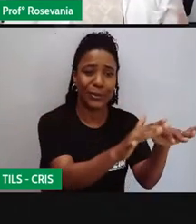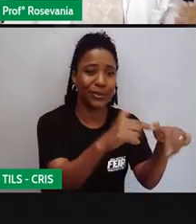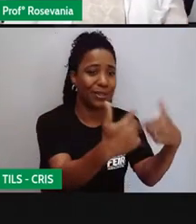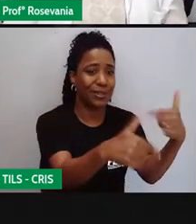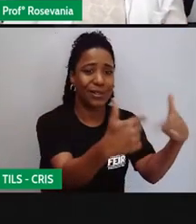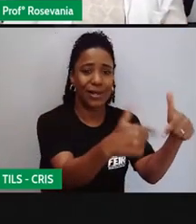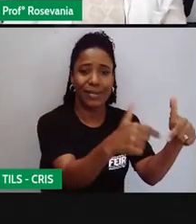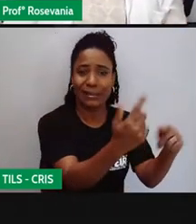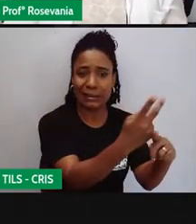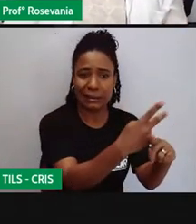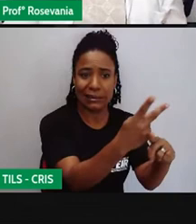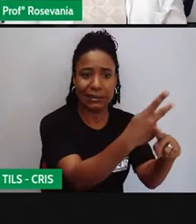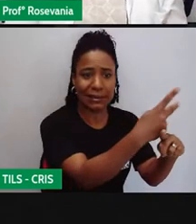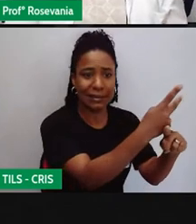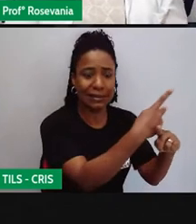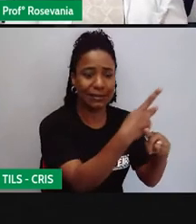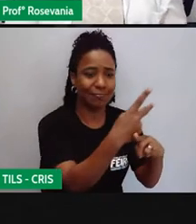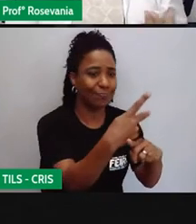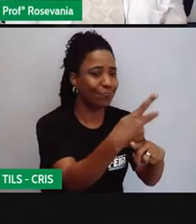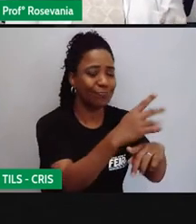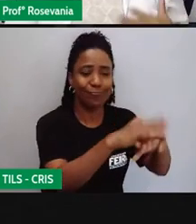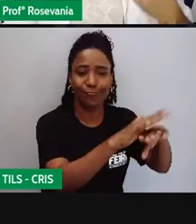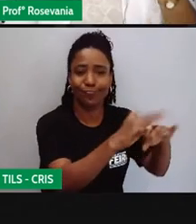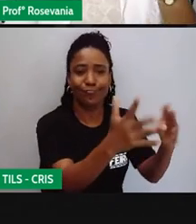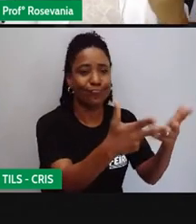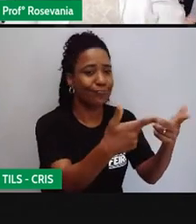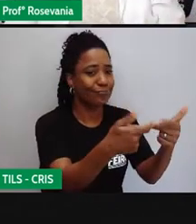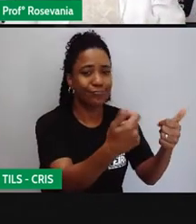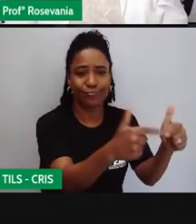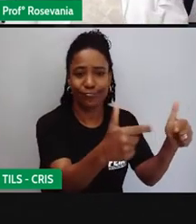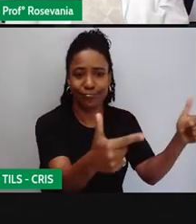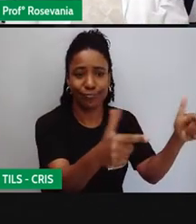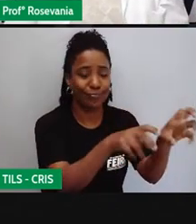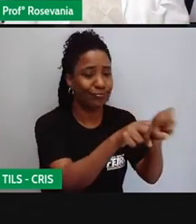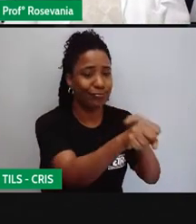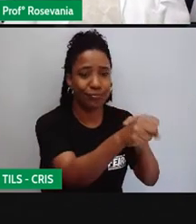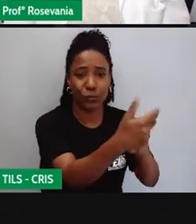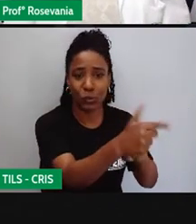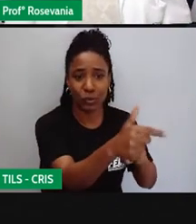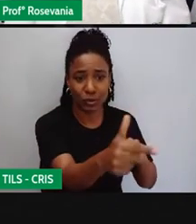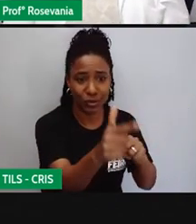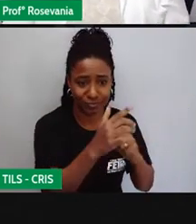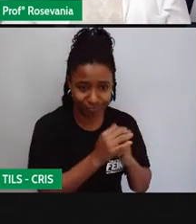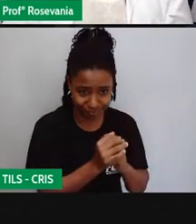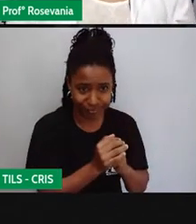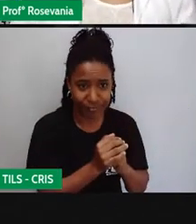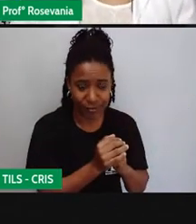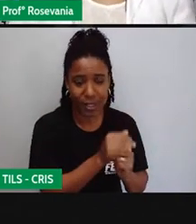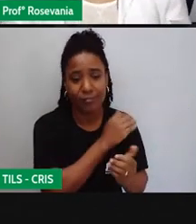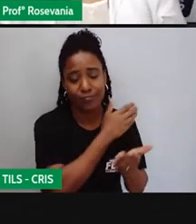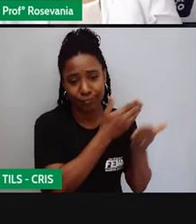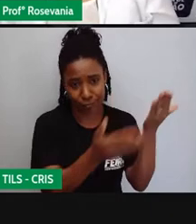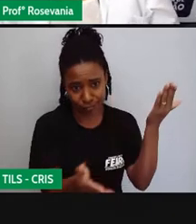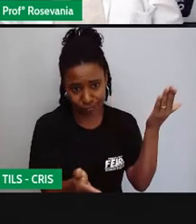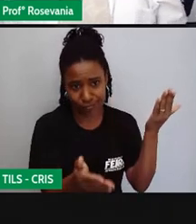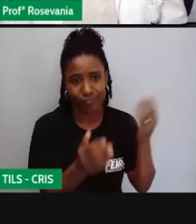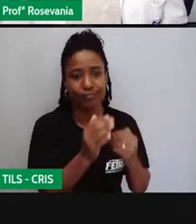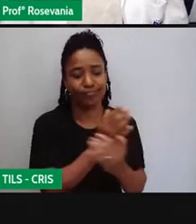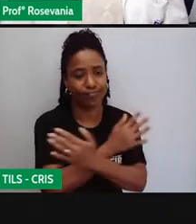infelizmente, as pessoas que não tinham as qualificações que esse novo mercado agrícola estava exigindo,